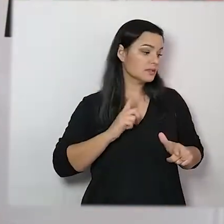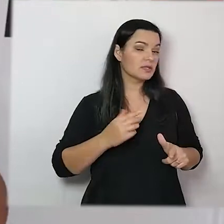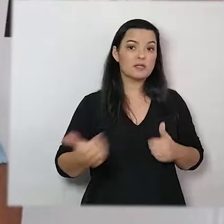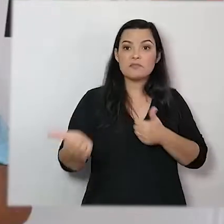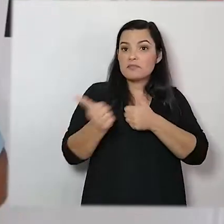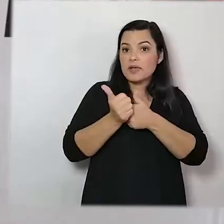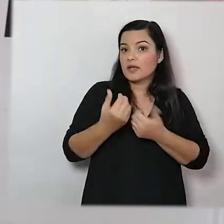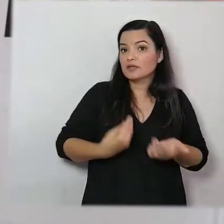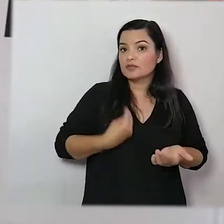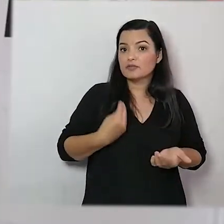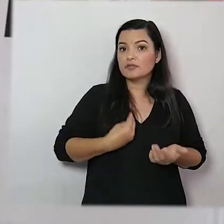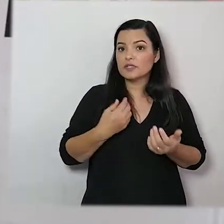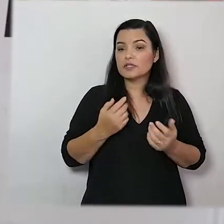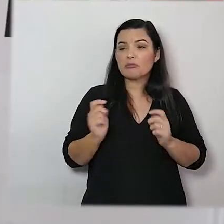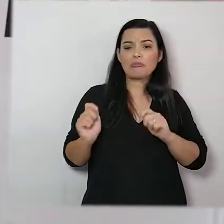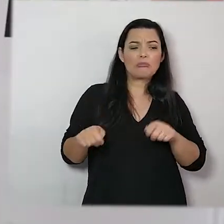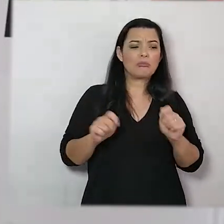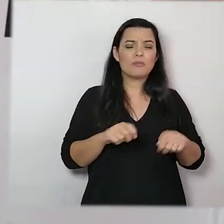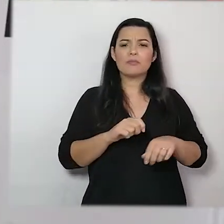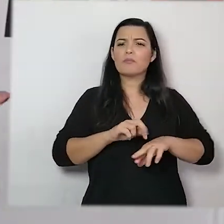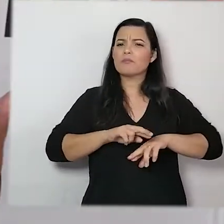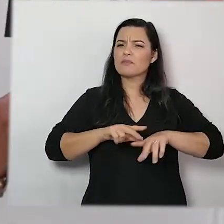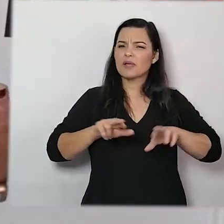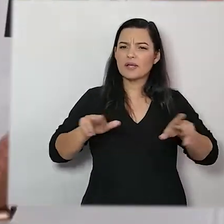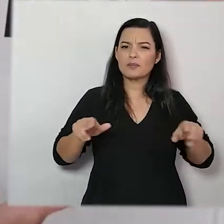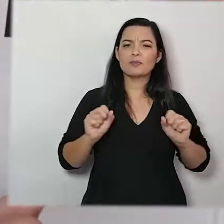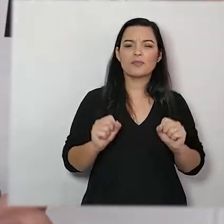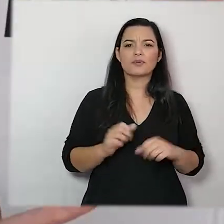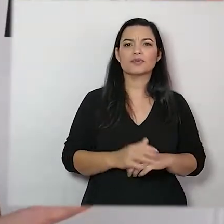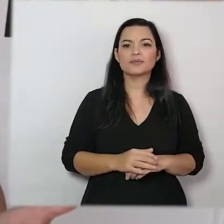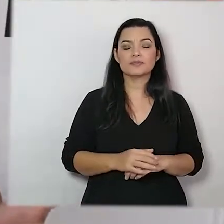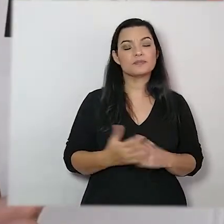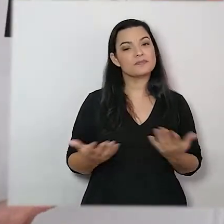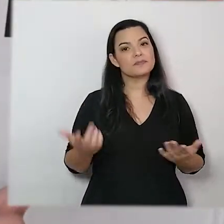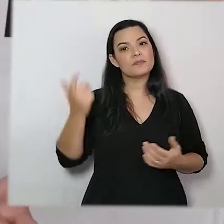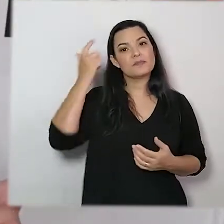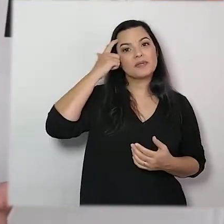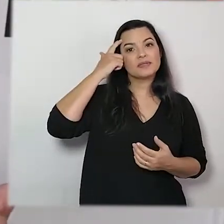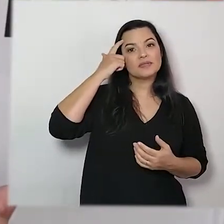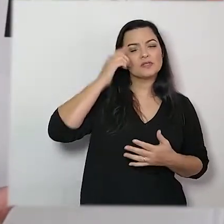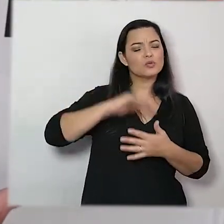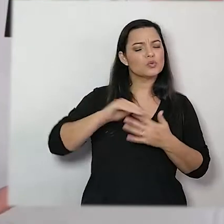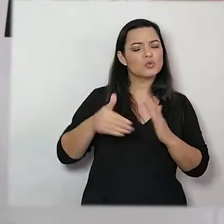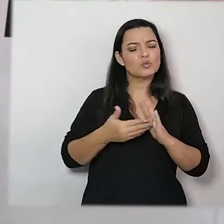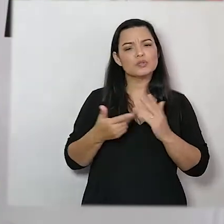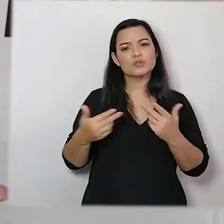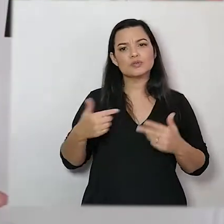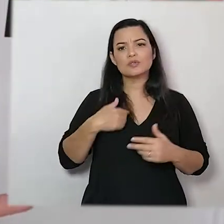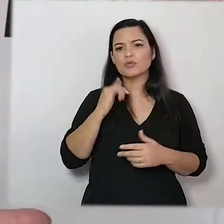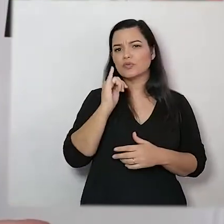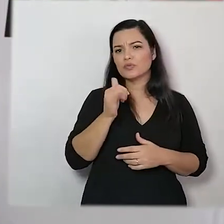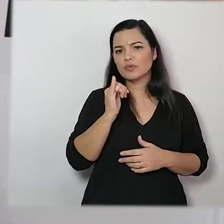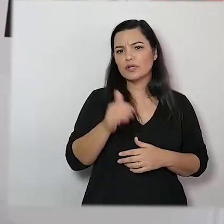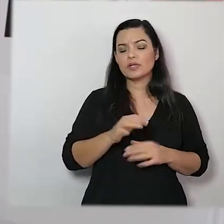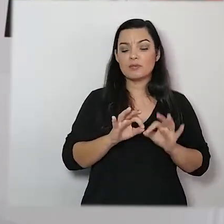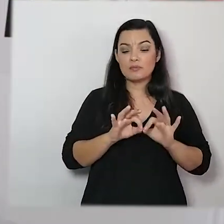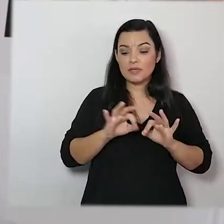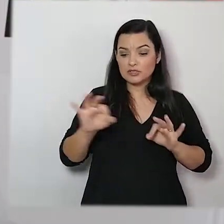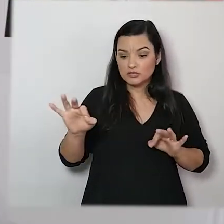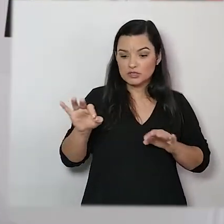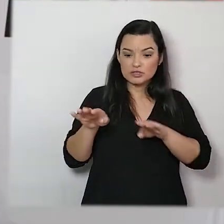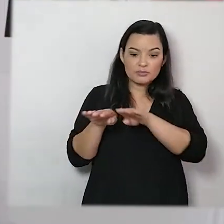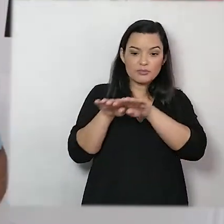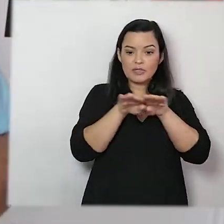são muitas possibilidades. Então, pensando em tudo isso que eu acabei de te falar em medidas não